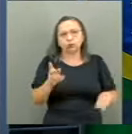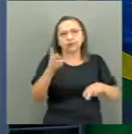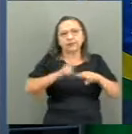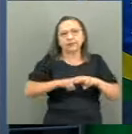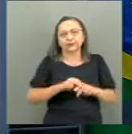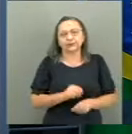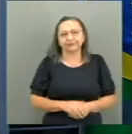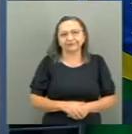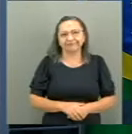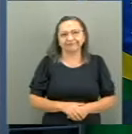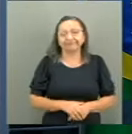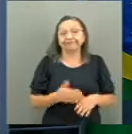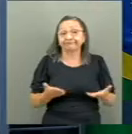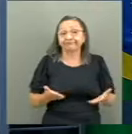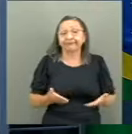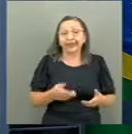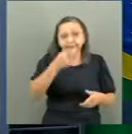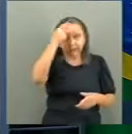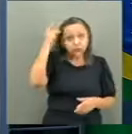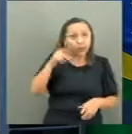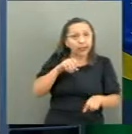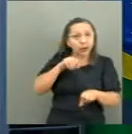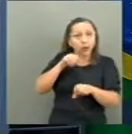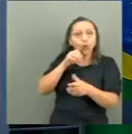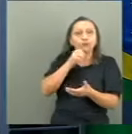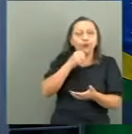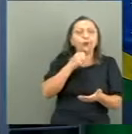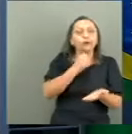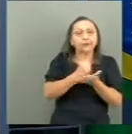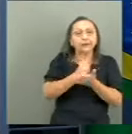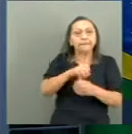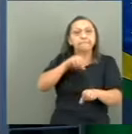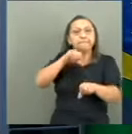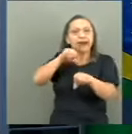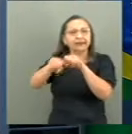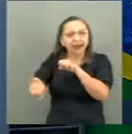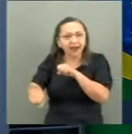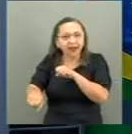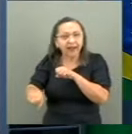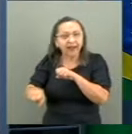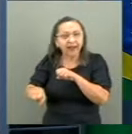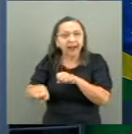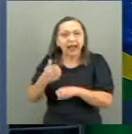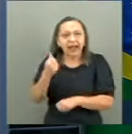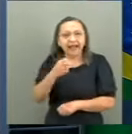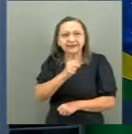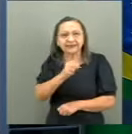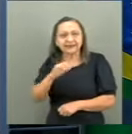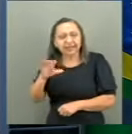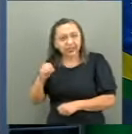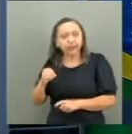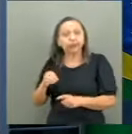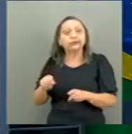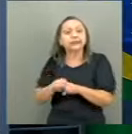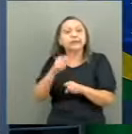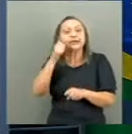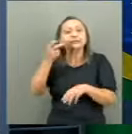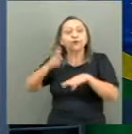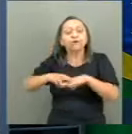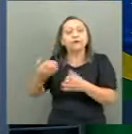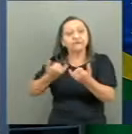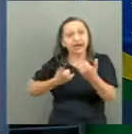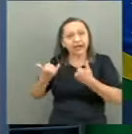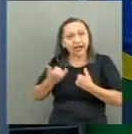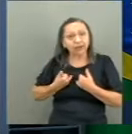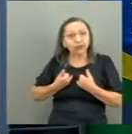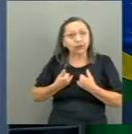E o assassino contratado, ele dá um depoimento, e as viúvas me relataram, porque estavam lá e estavam no processo, que a